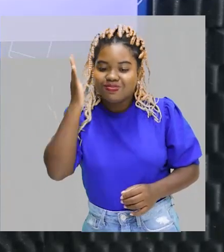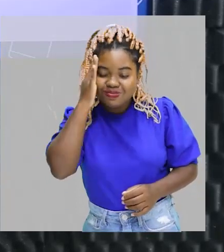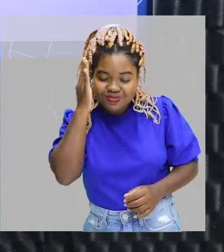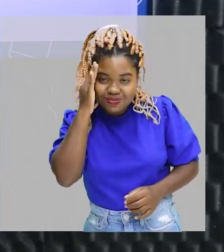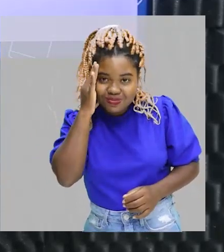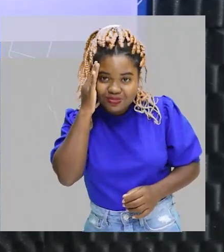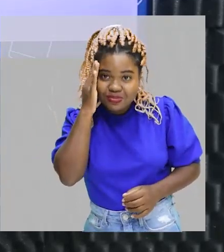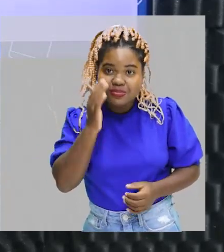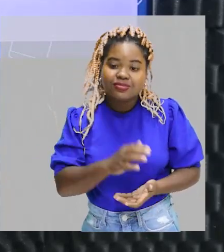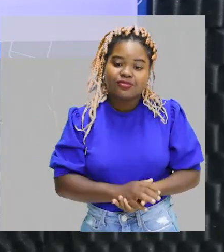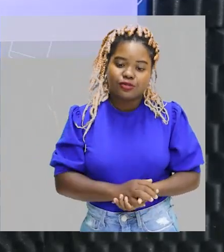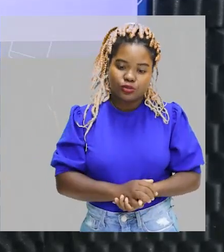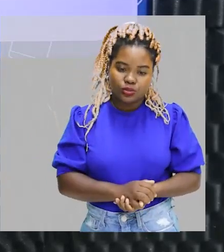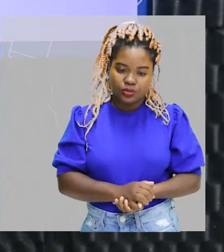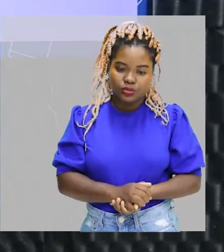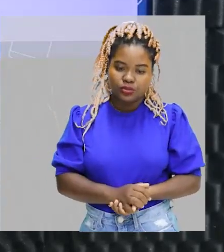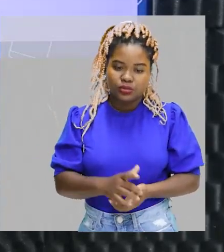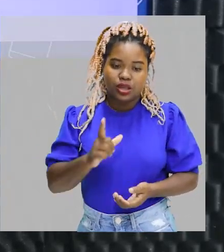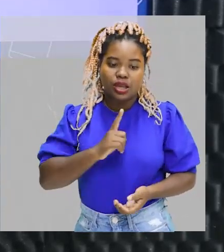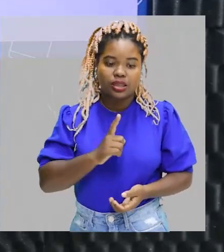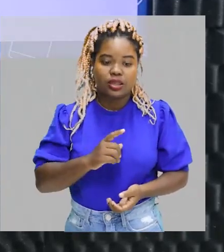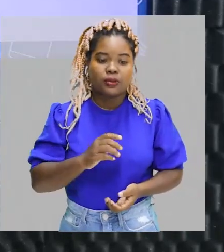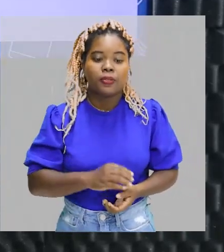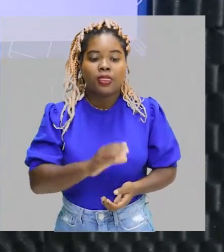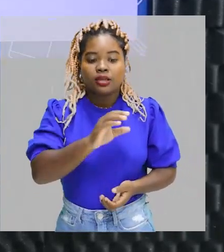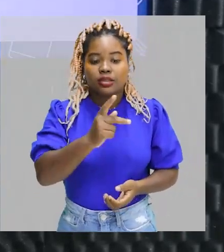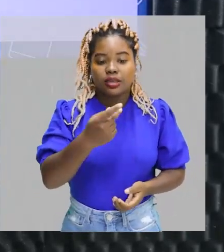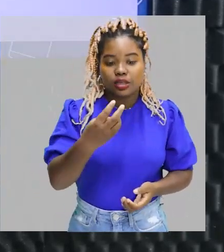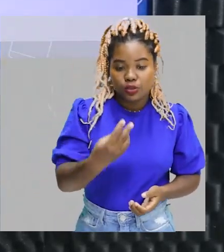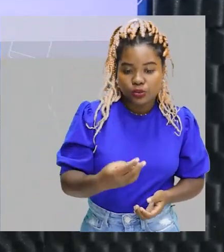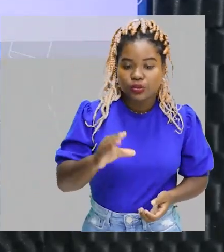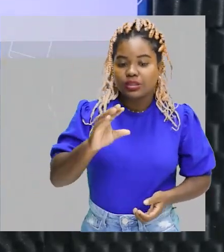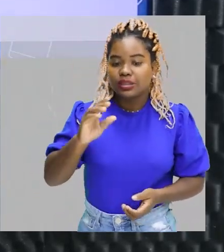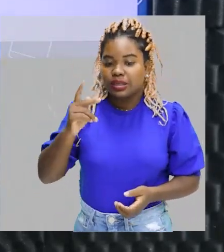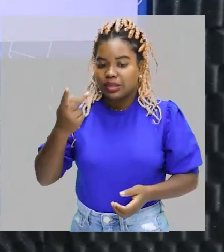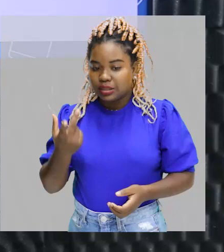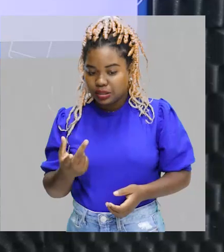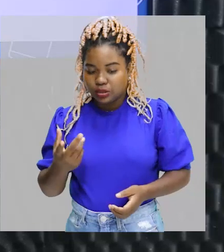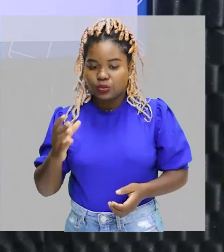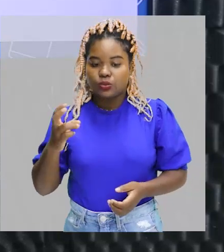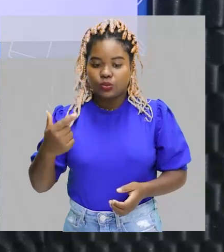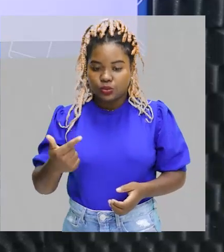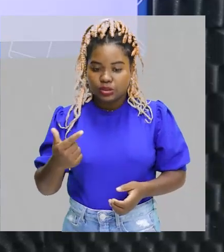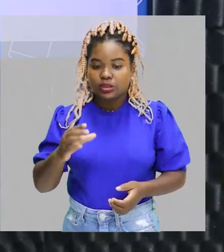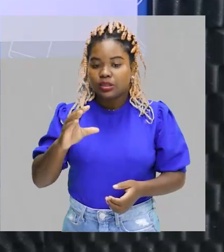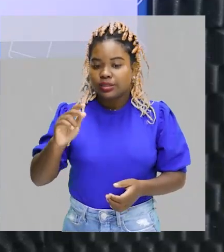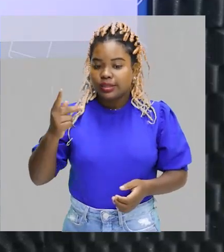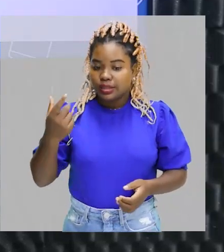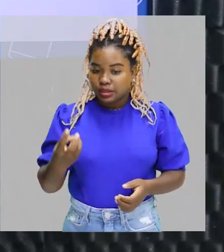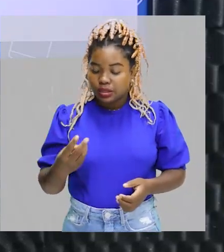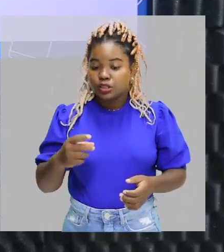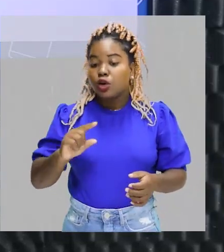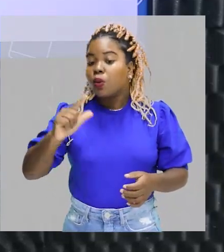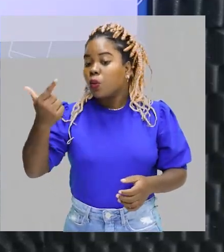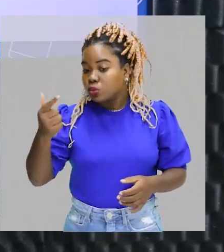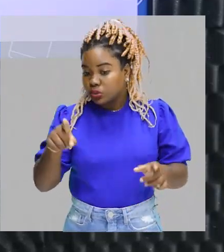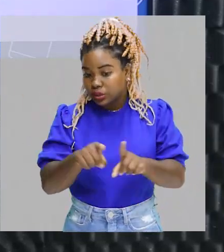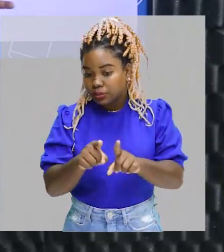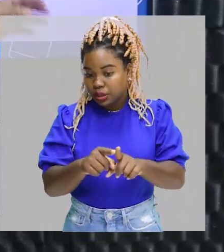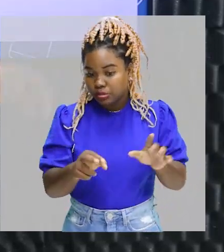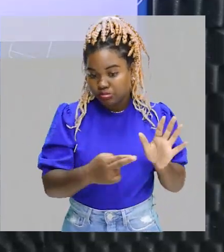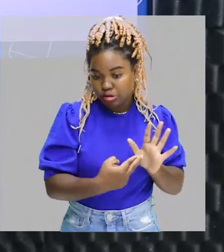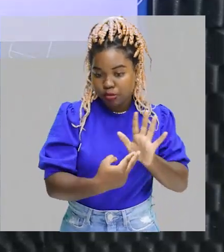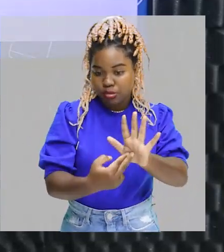CH₃, CH₂, CH₂, CH₃, beleza? E uma outra forma de representar é